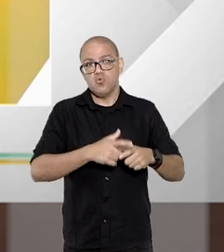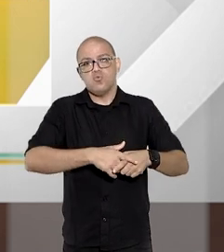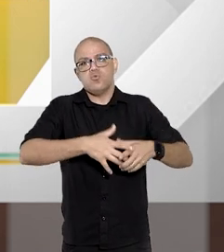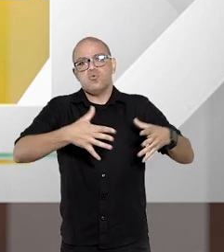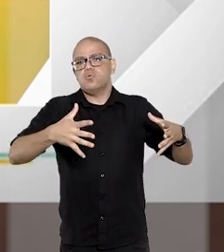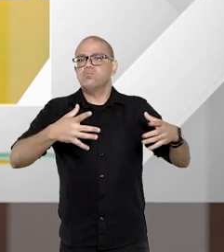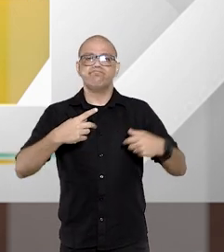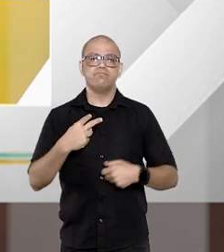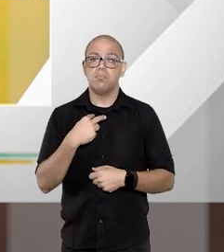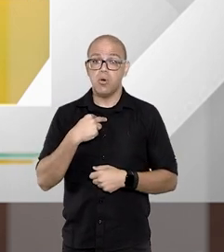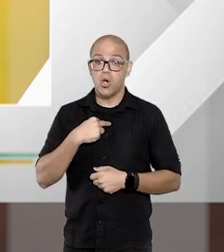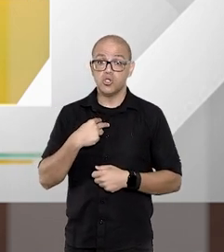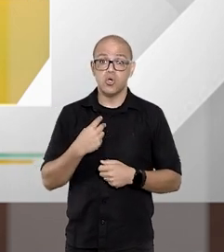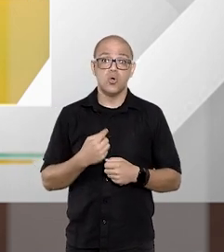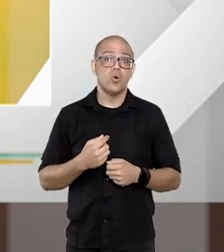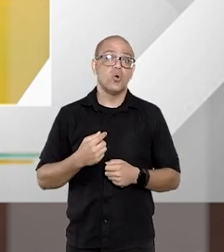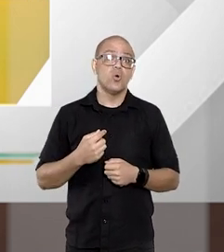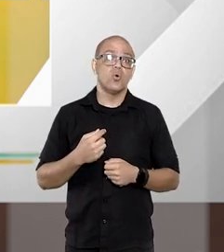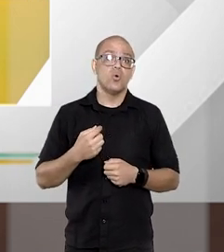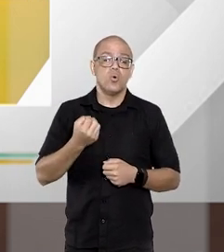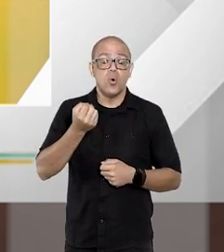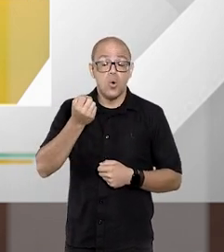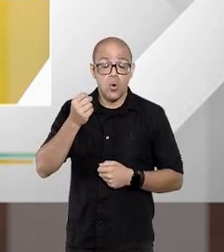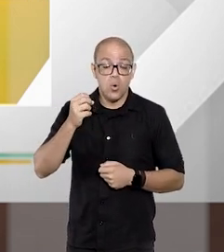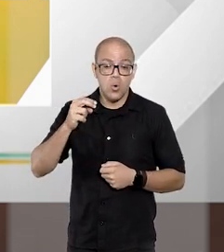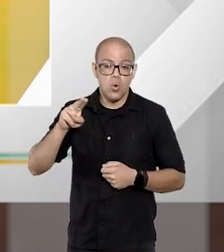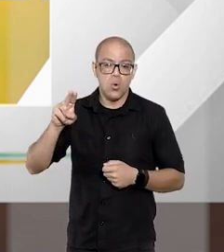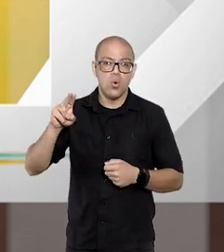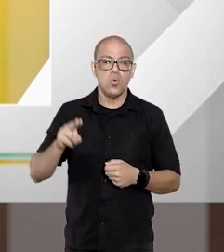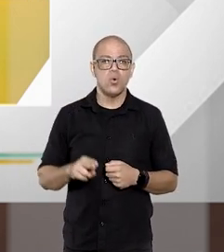expandidas ou exageradamente